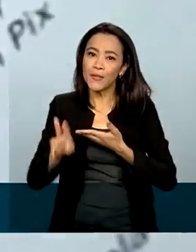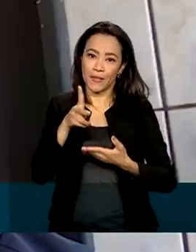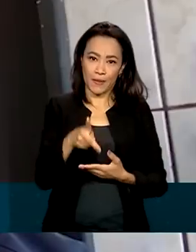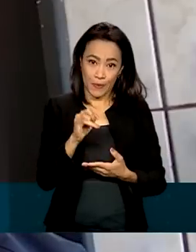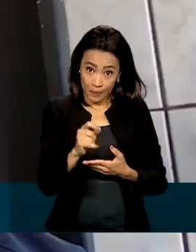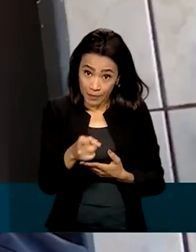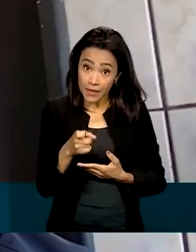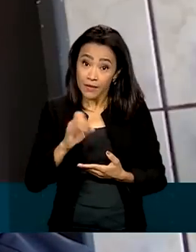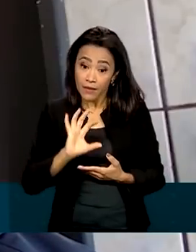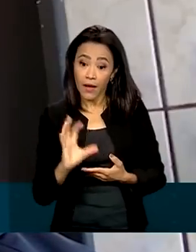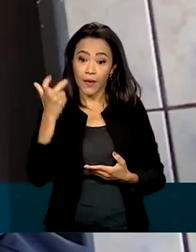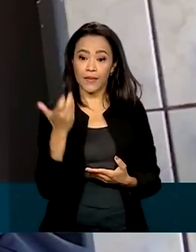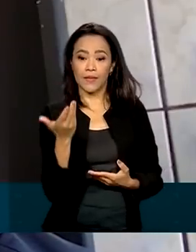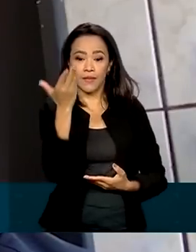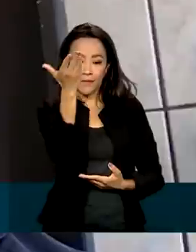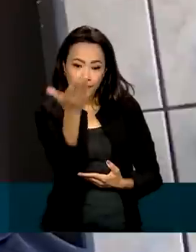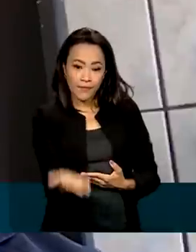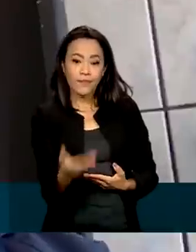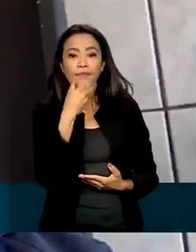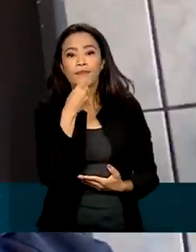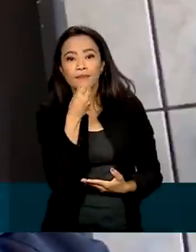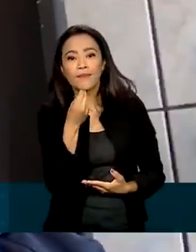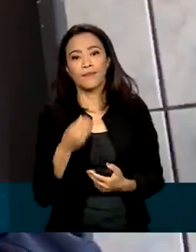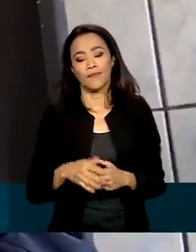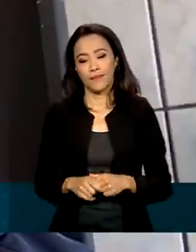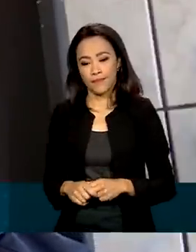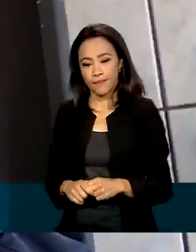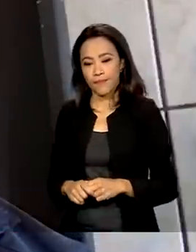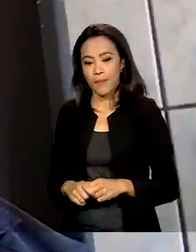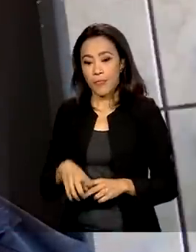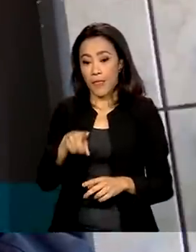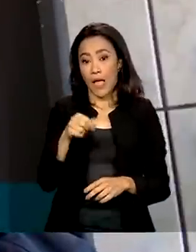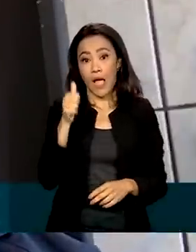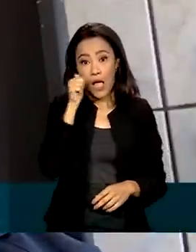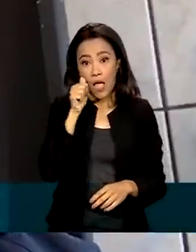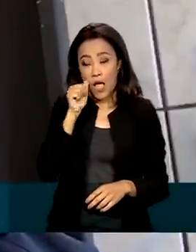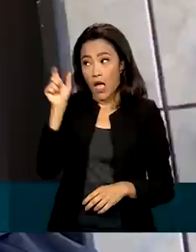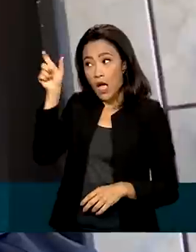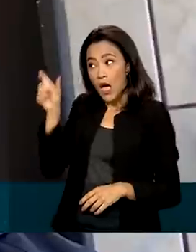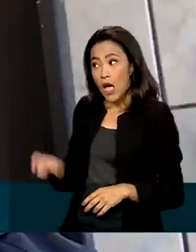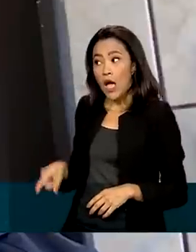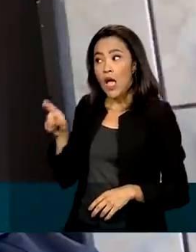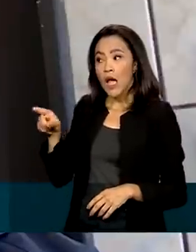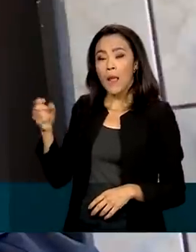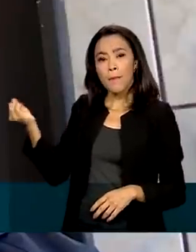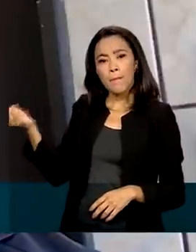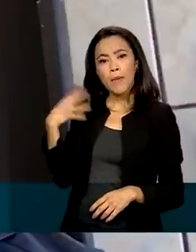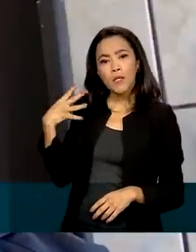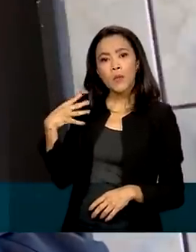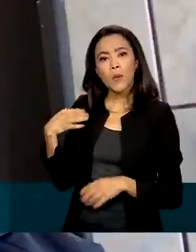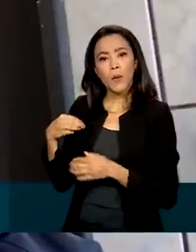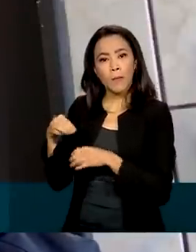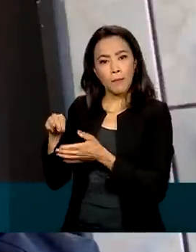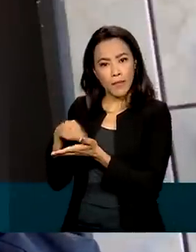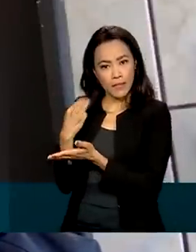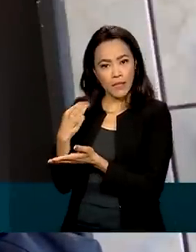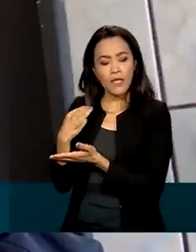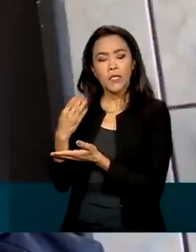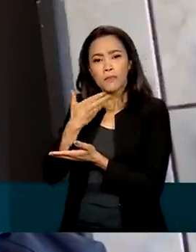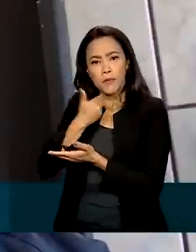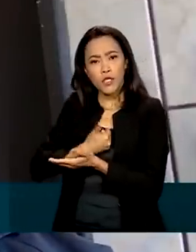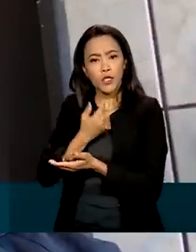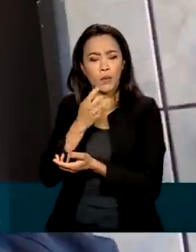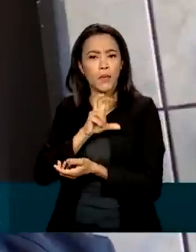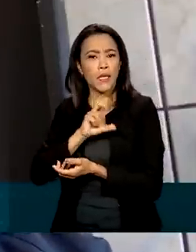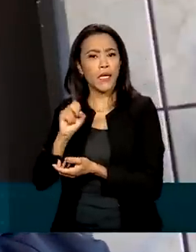PIX. Foi o que aconteceu com o Fernando. A minha supervisora, que era muito próxima a mim, me mandou uma mensagem perguntando se eu não poderia emprestar R$ 500 para